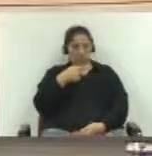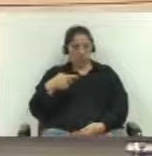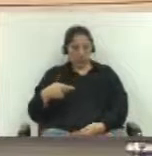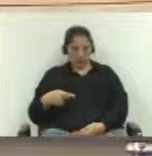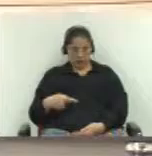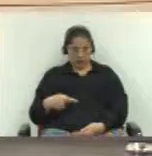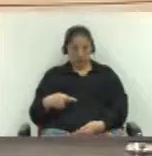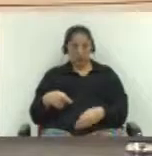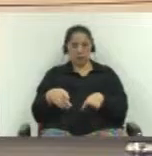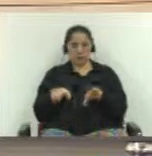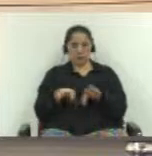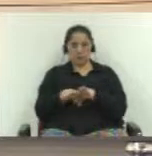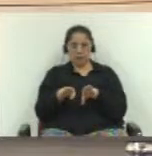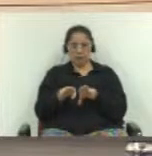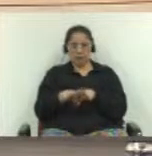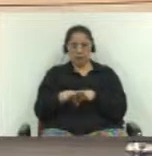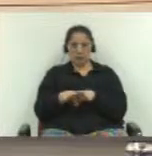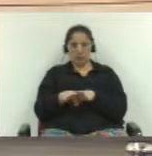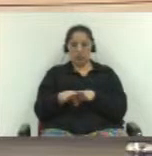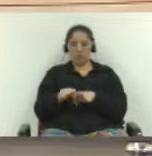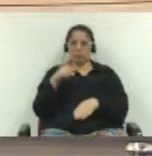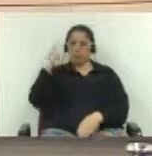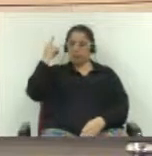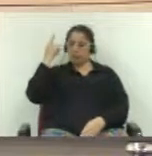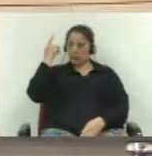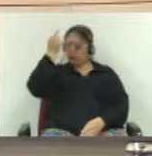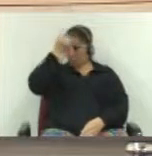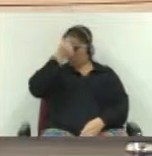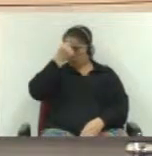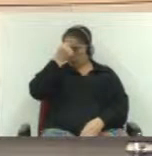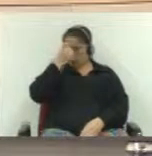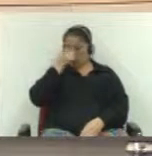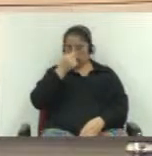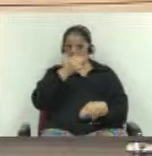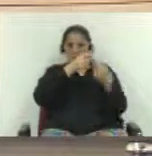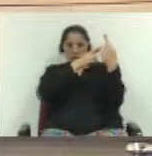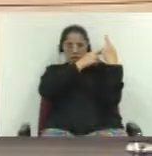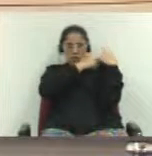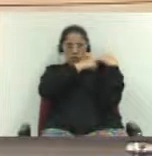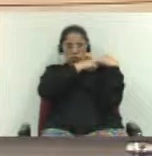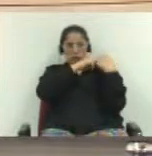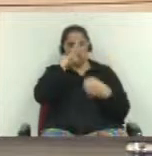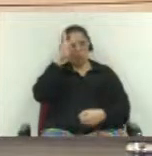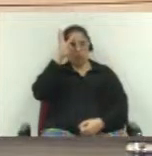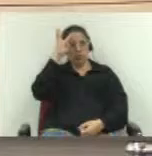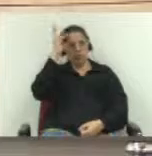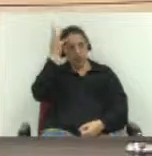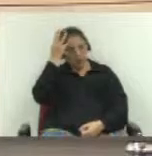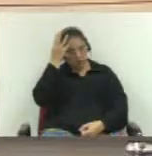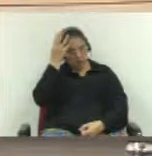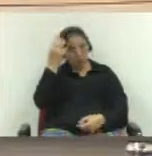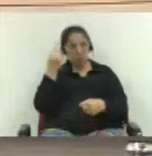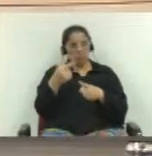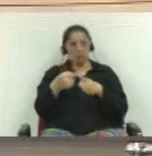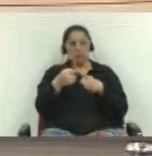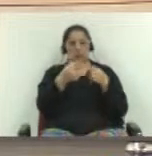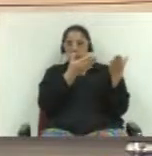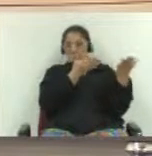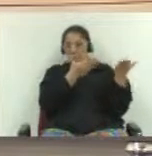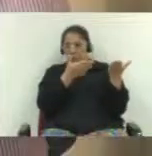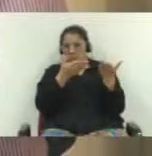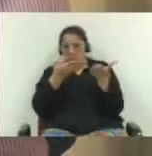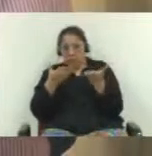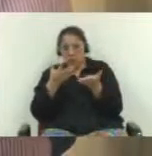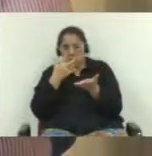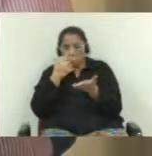Primeiro, boa noite a todos, todos os vereadores, excelentíssimo senhor presidente, também ao nobre vereador Jorge